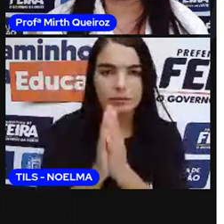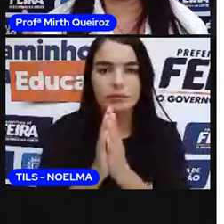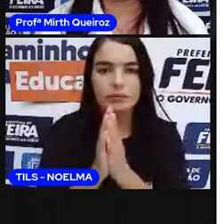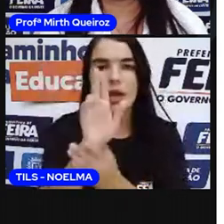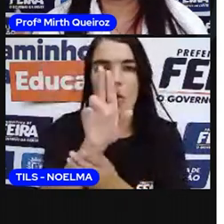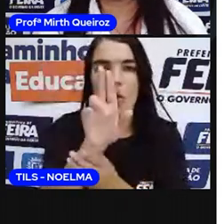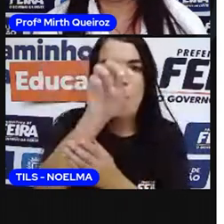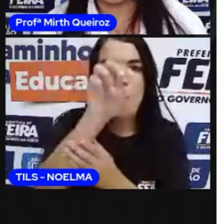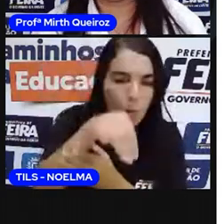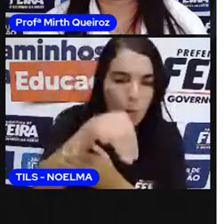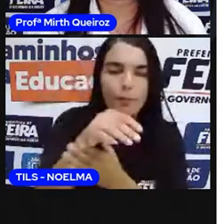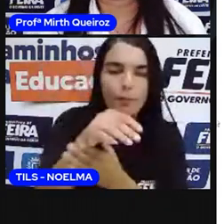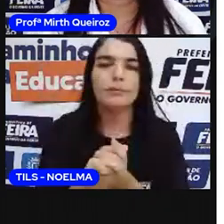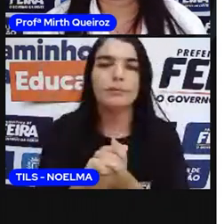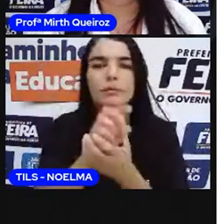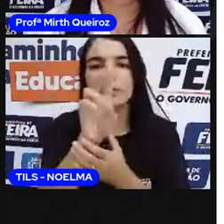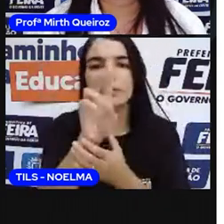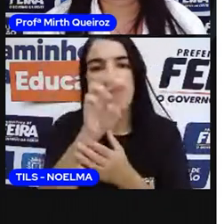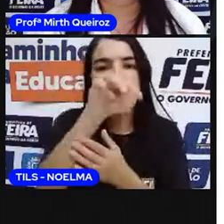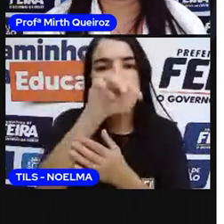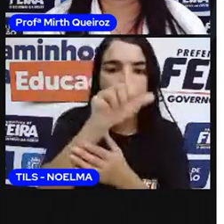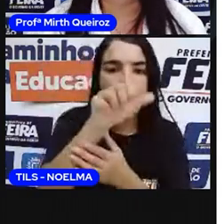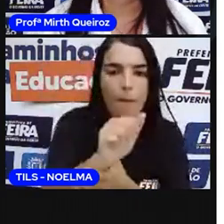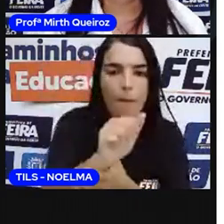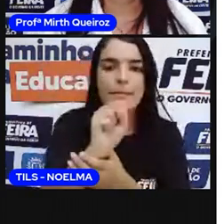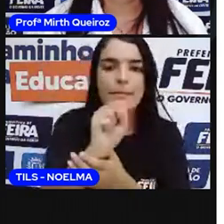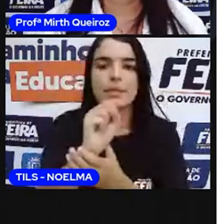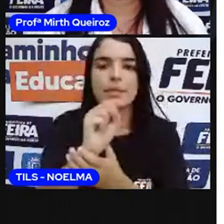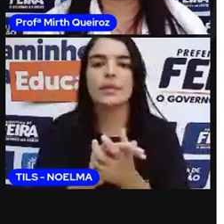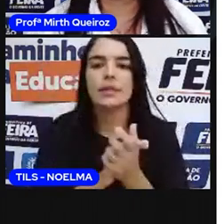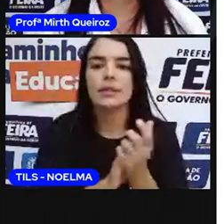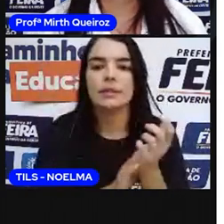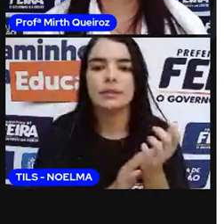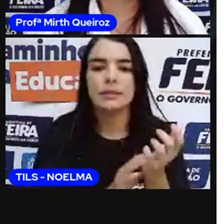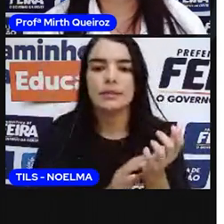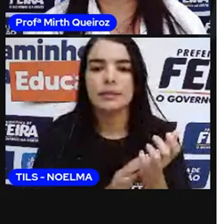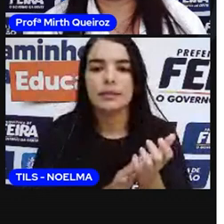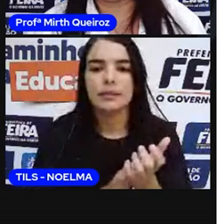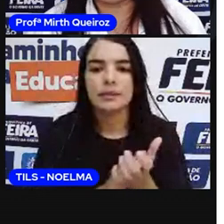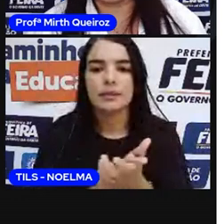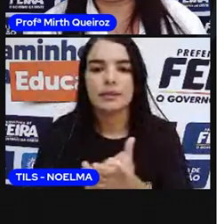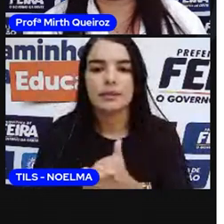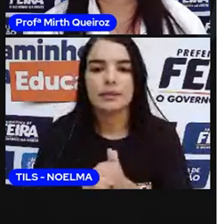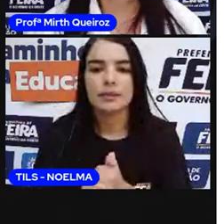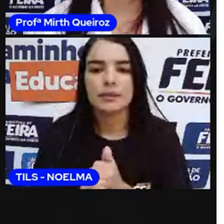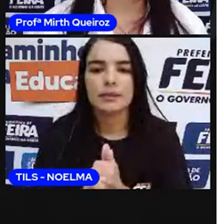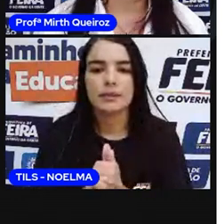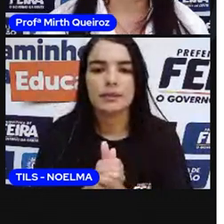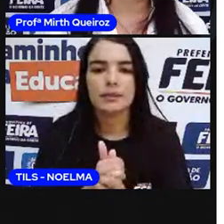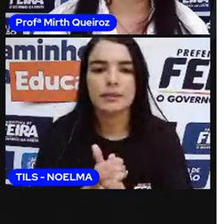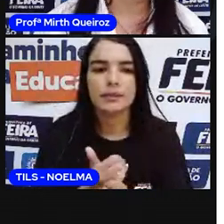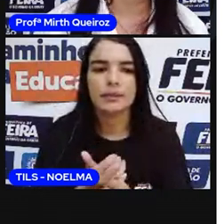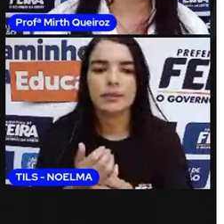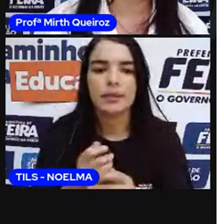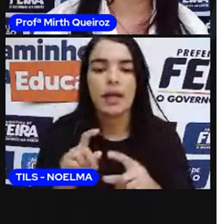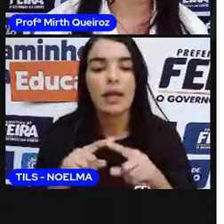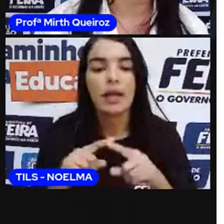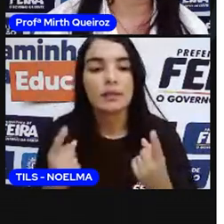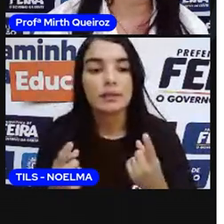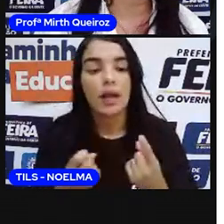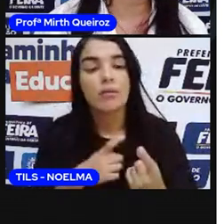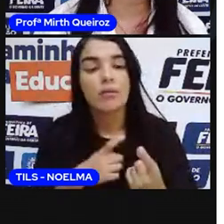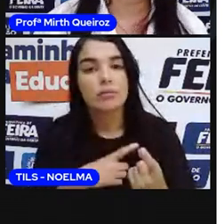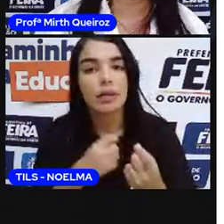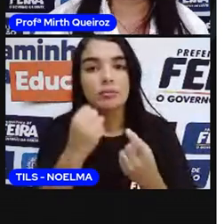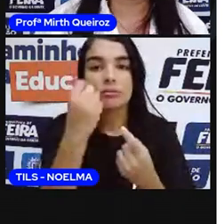uns, um, uma. Tirei esse aqui, tá? Um, uma, uns, uma. Então, uns,